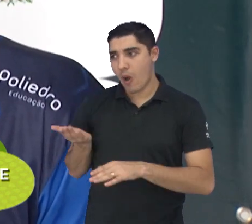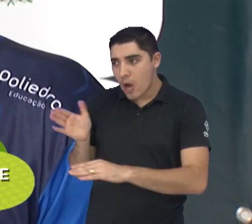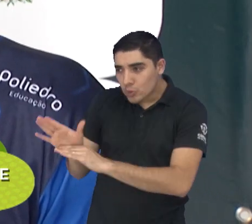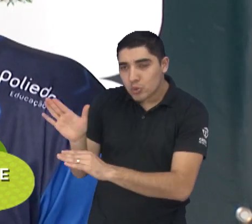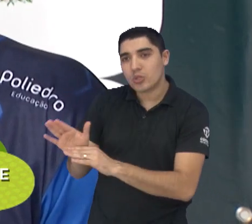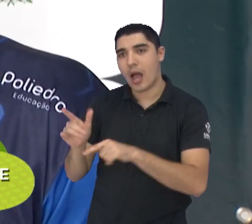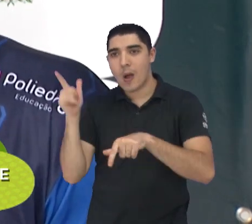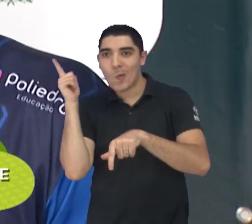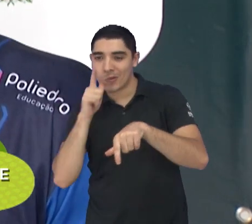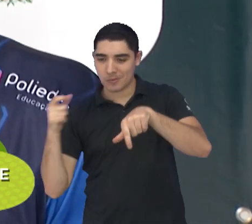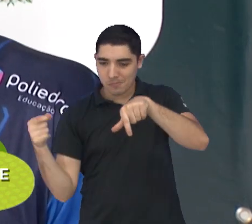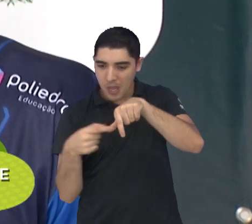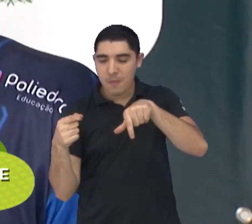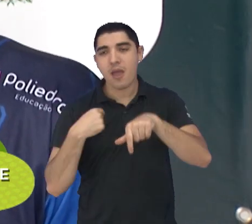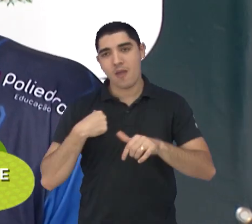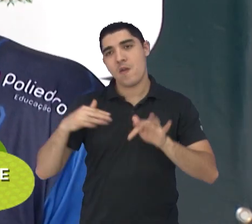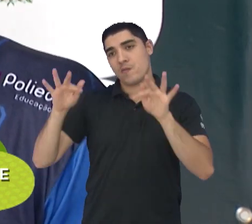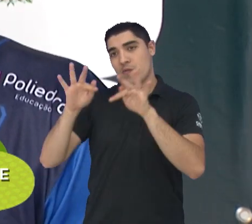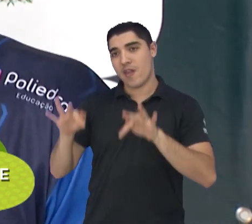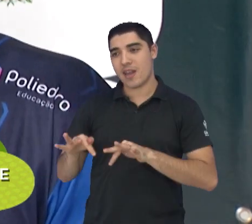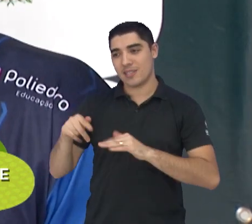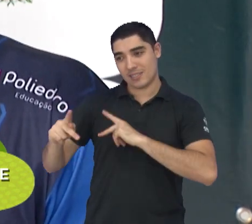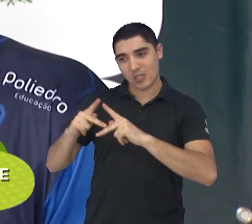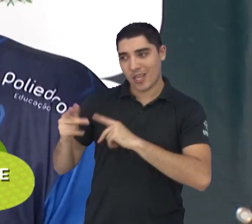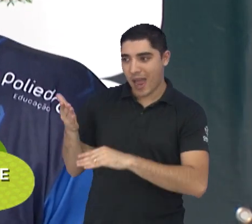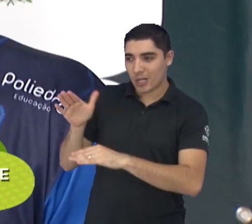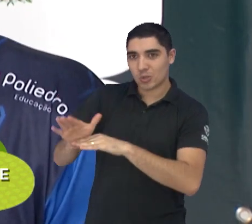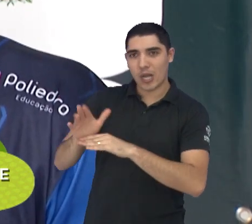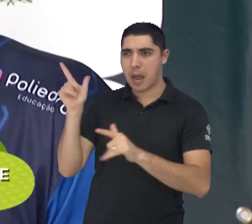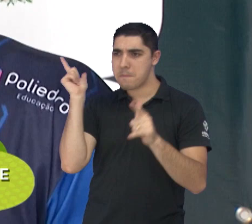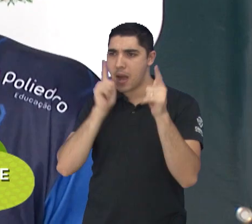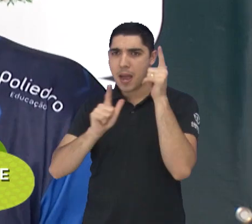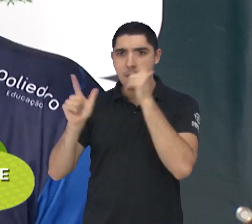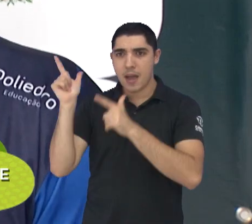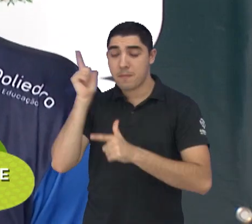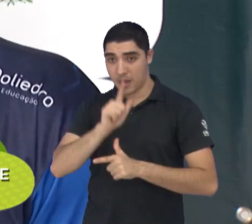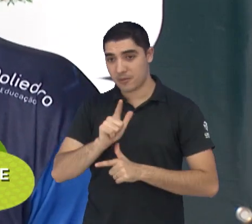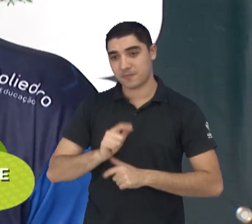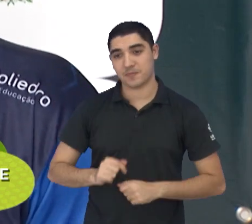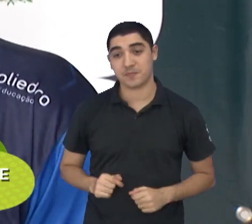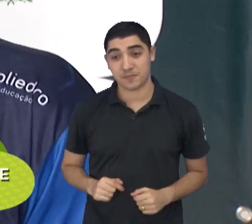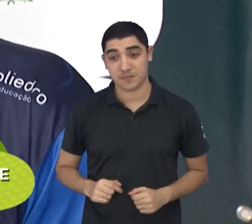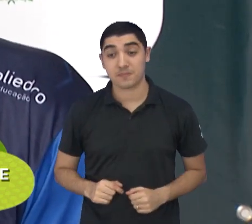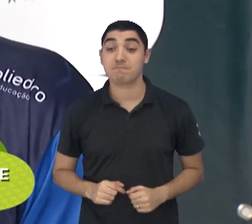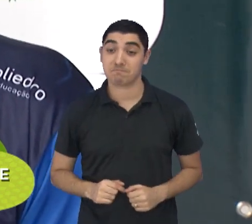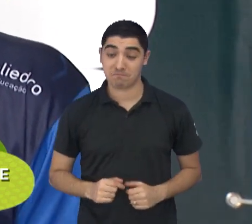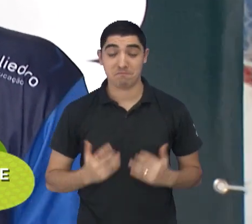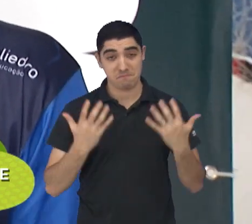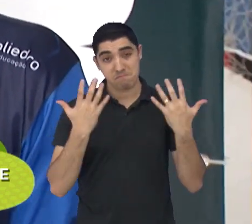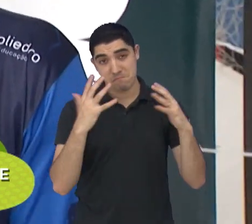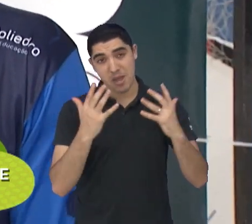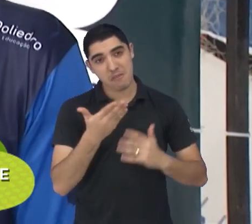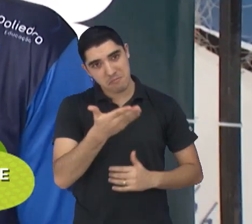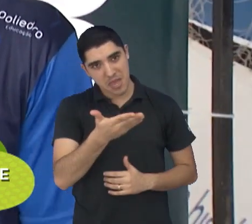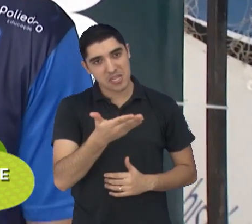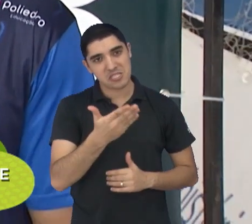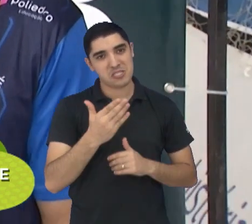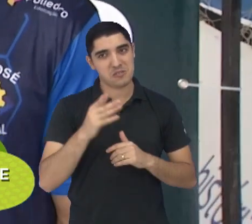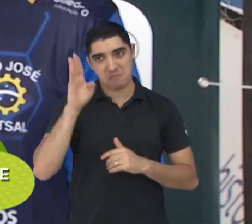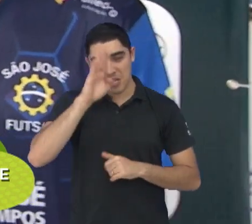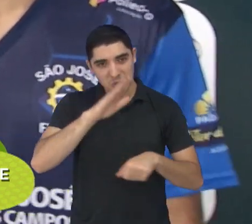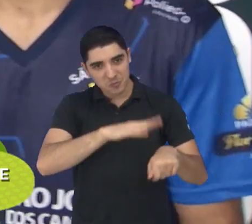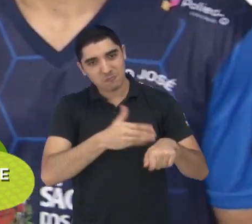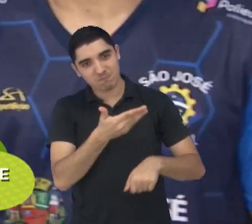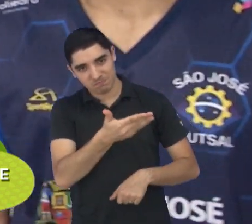feliz em poder ajudar a equipe e sair com as vitórias e ter um bom desempenho. Parabéns novamente pela convocação.